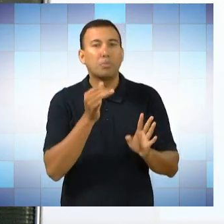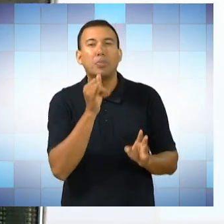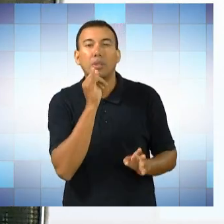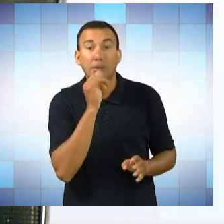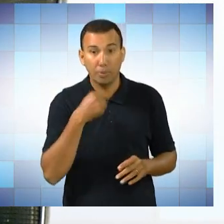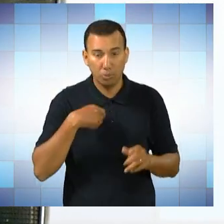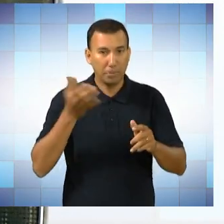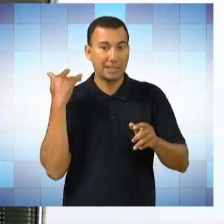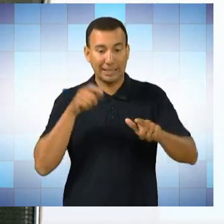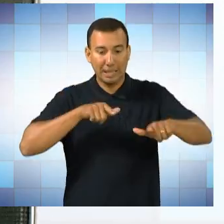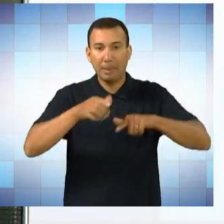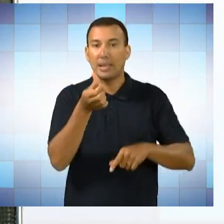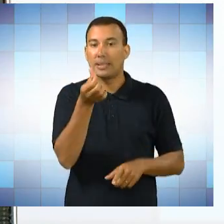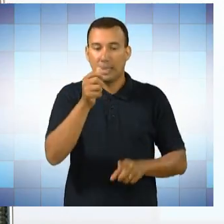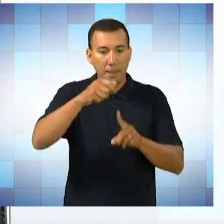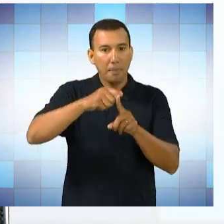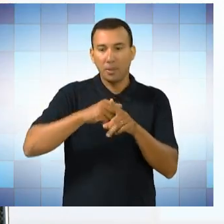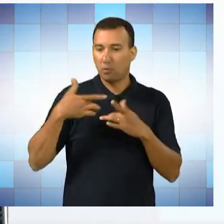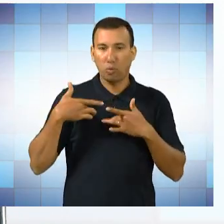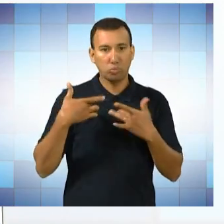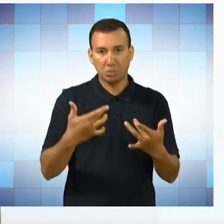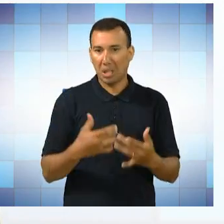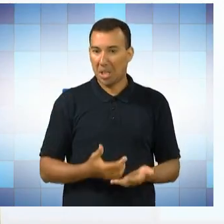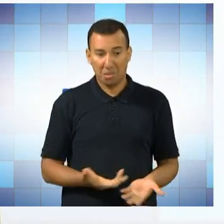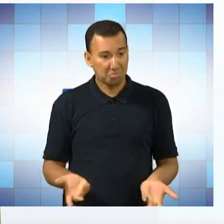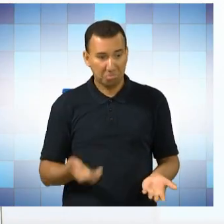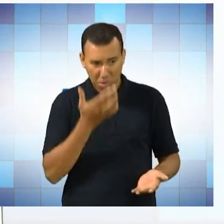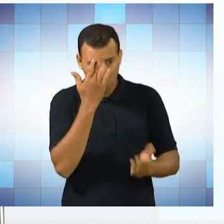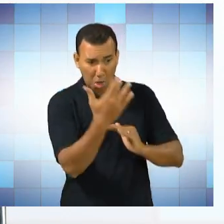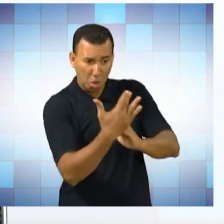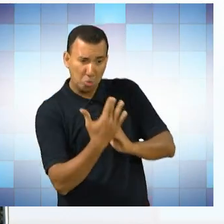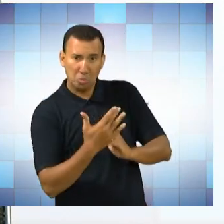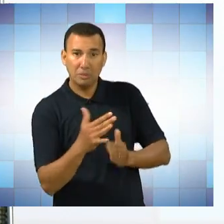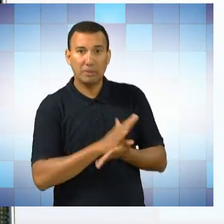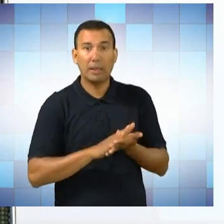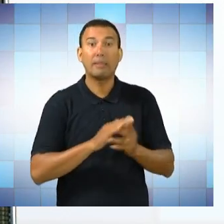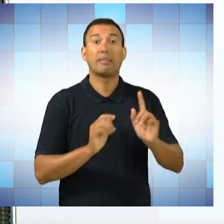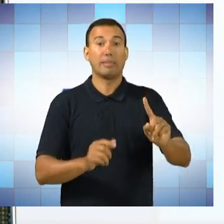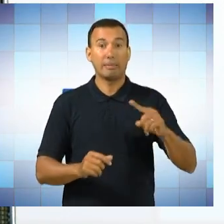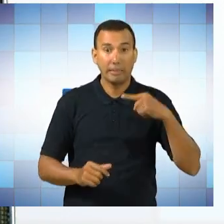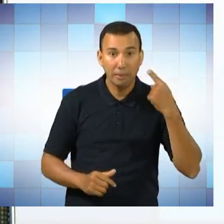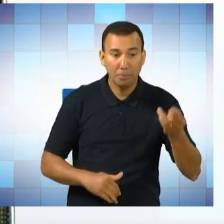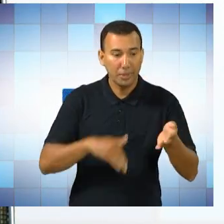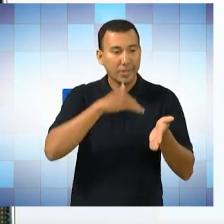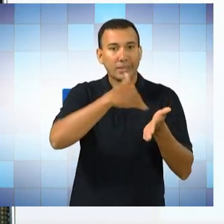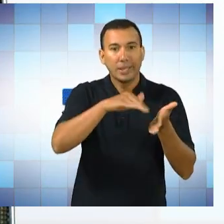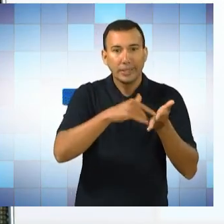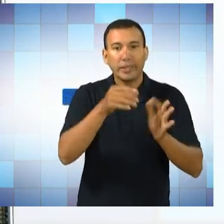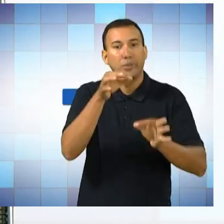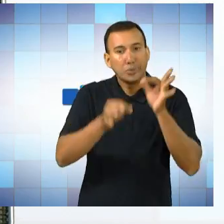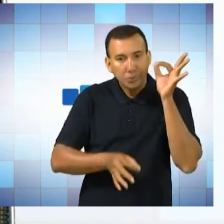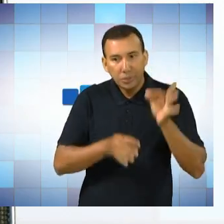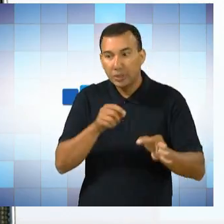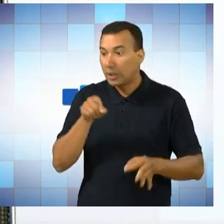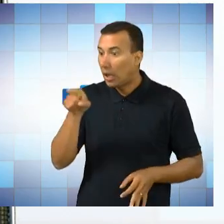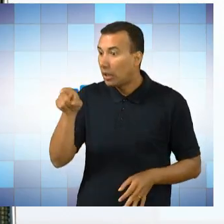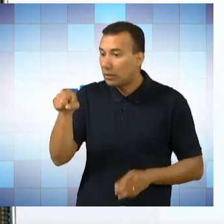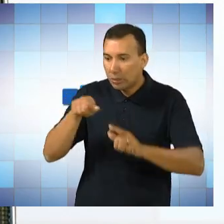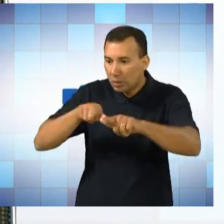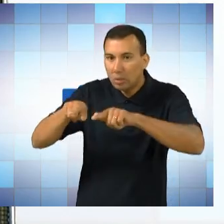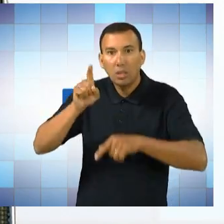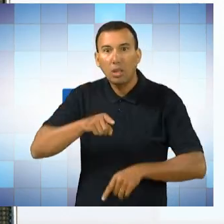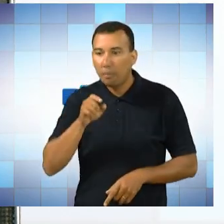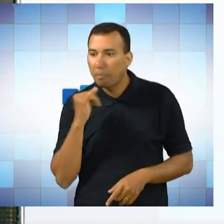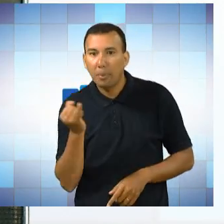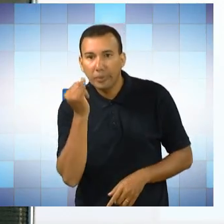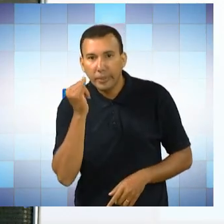forma voluntária e só depois desse tempo foi que foi realmente reconhecido pela Secretaria de Justiça, que era um trabalho importante para a